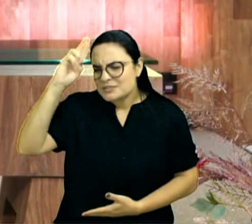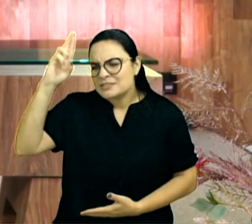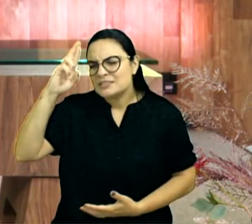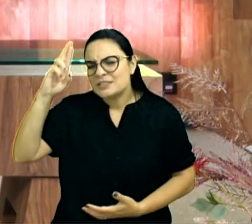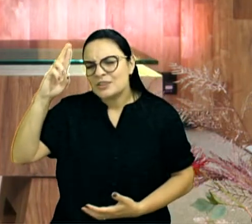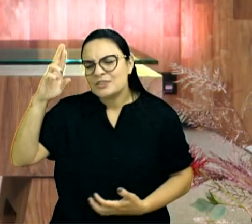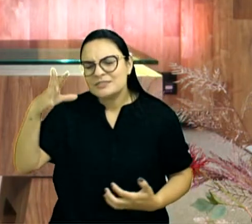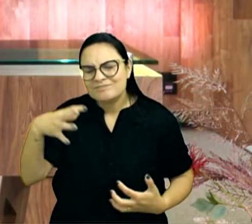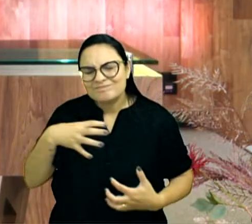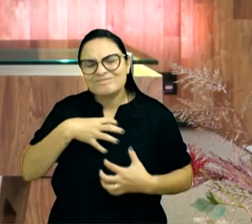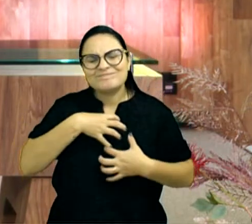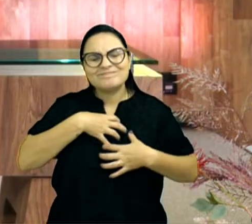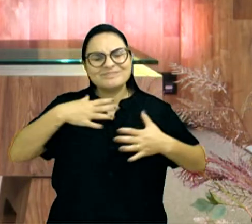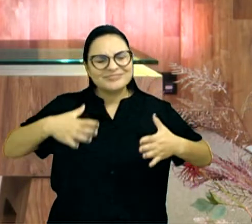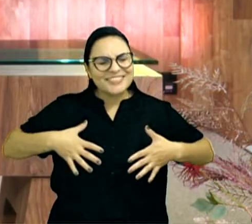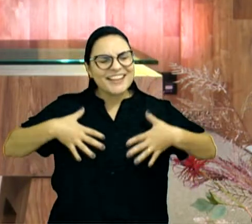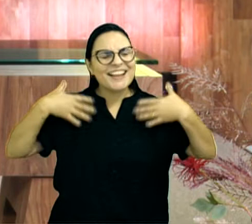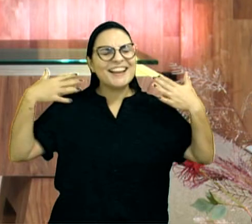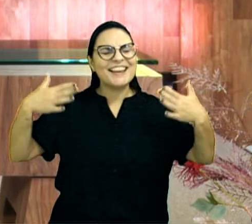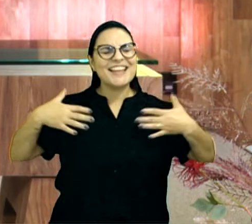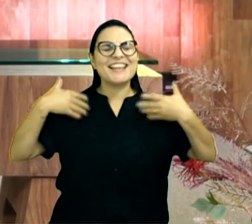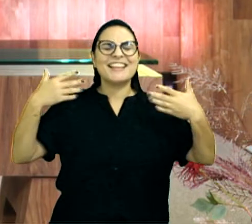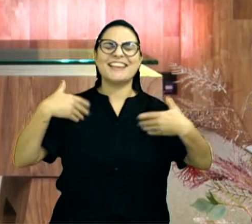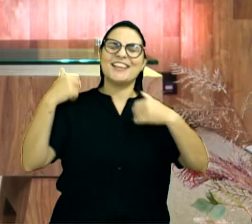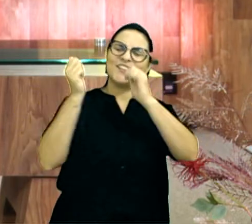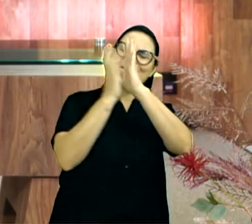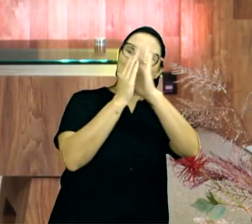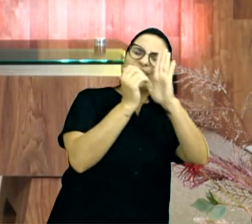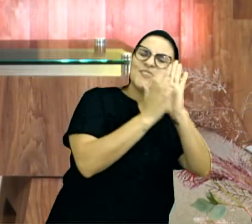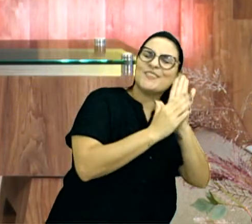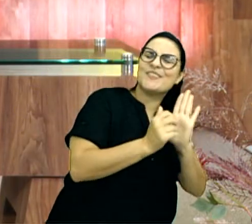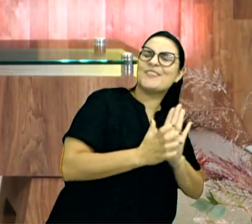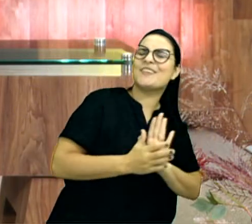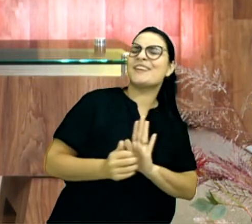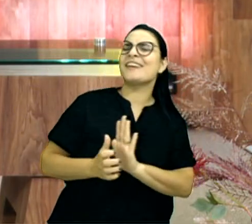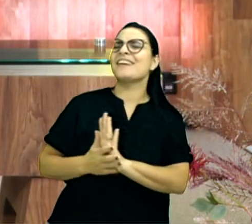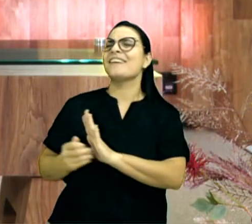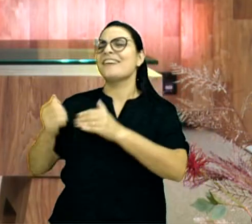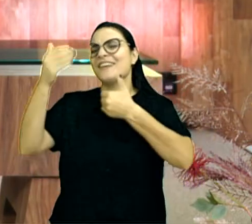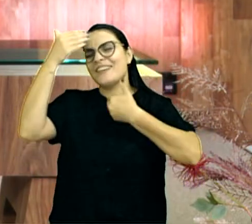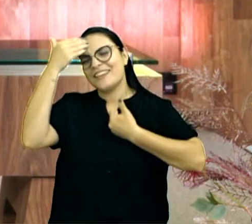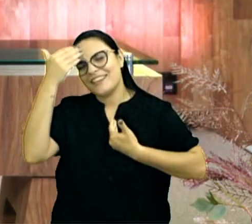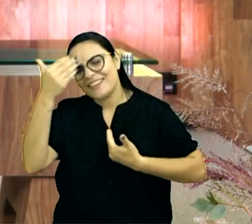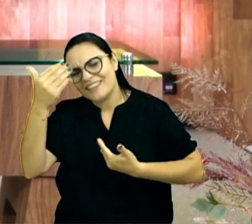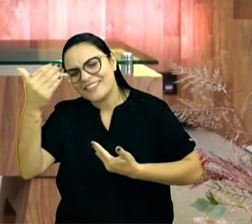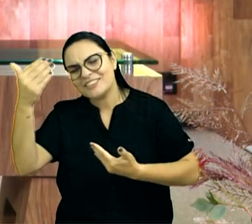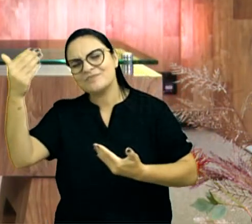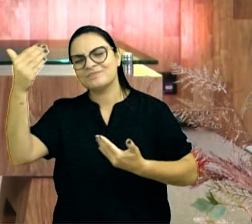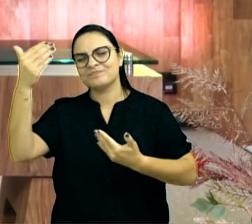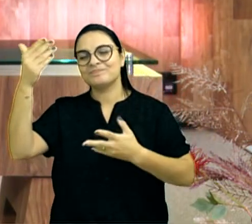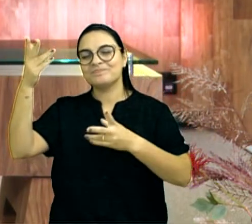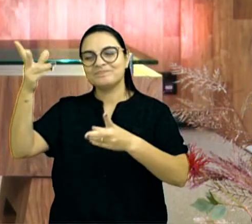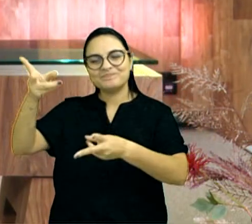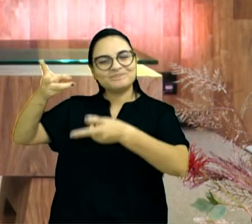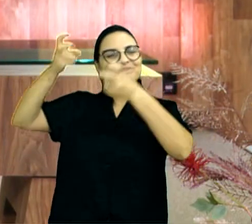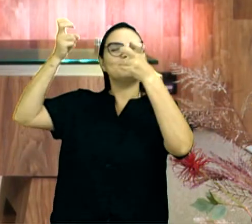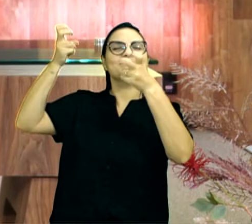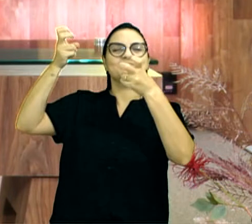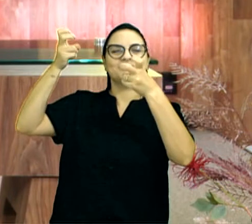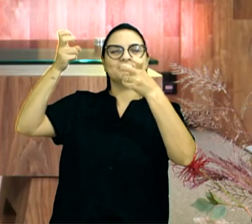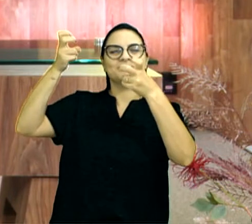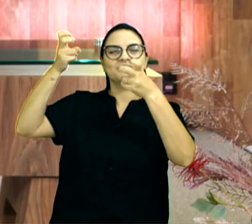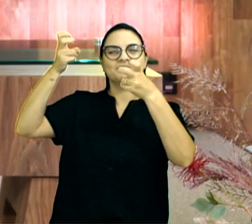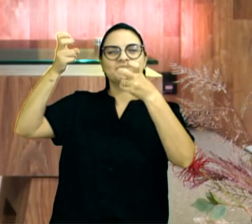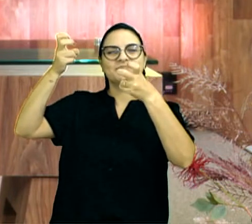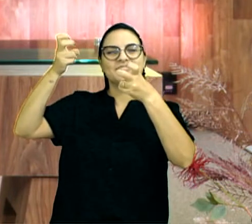alegria, servir ao Senhor, com canções, servir ao Senhor, com gratidão, reconhecendo, que um